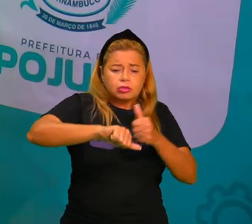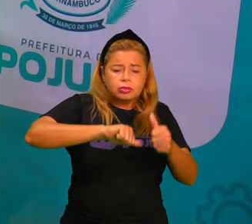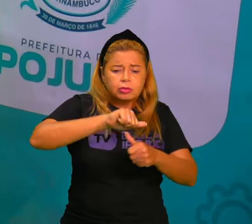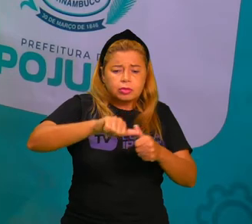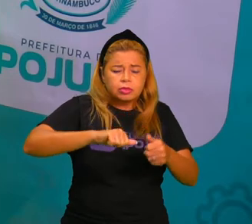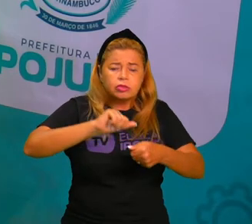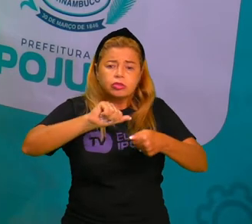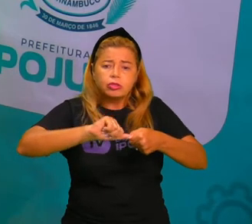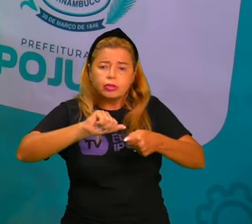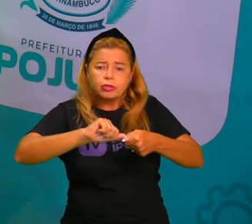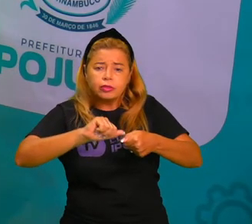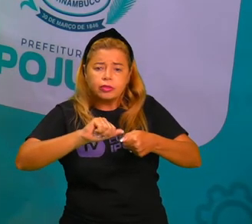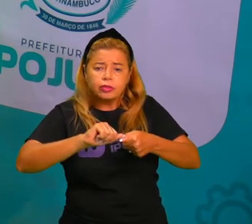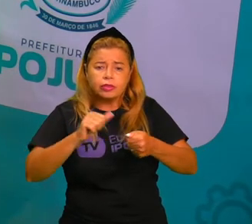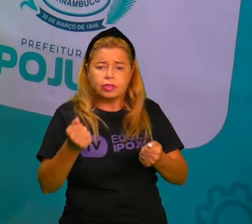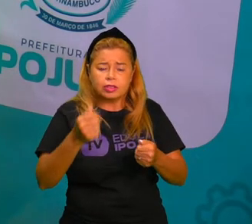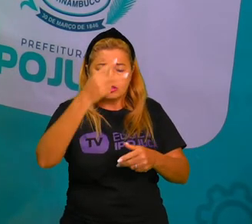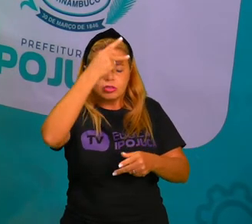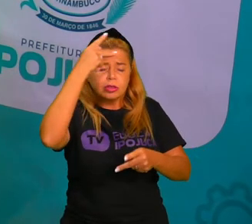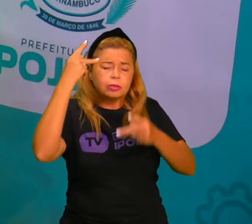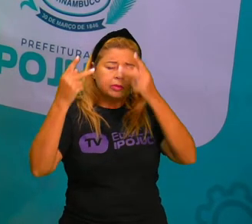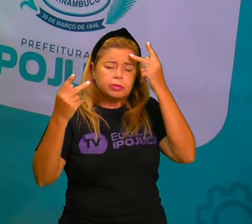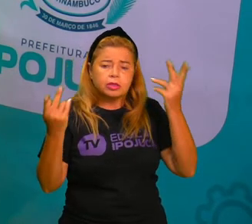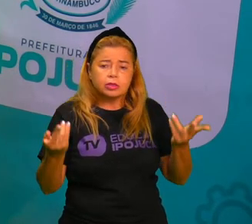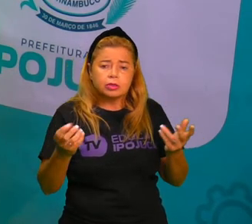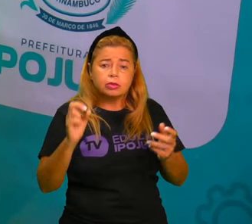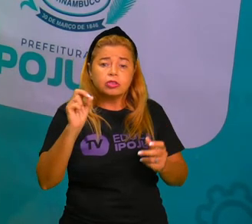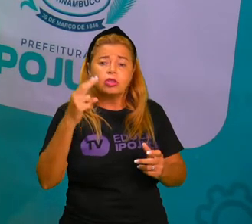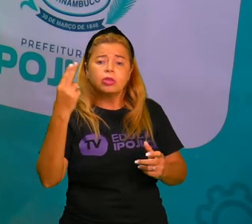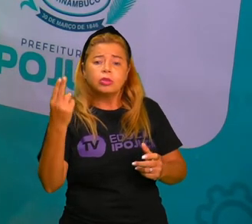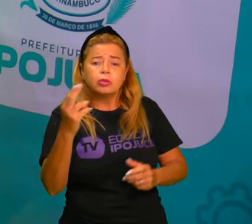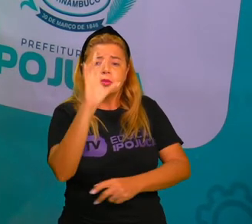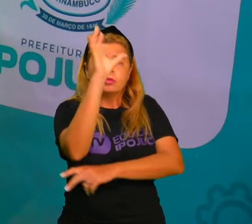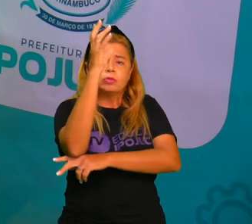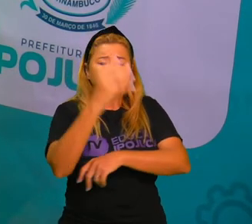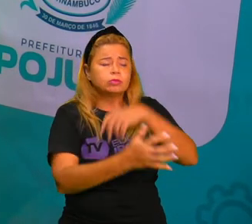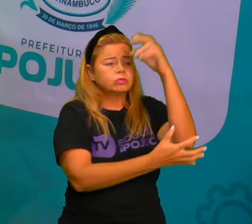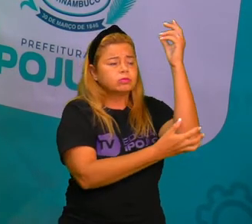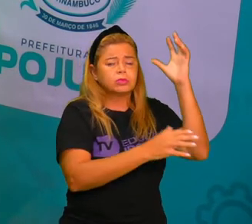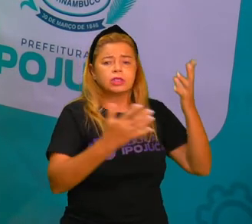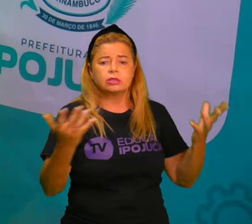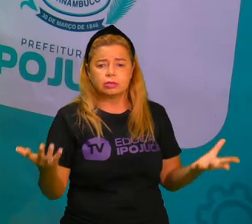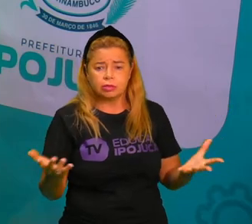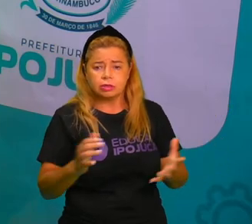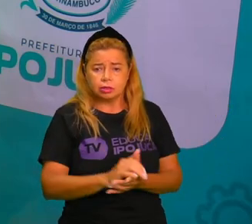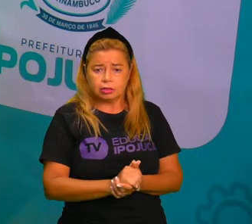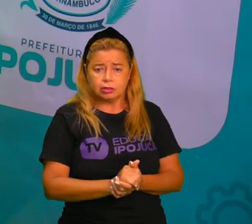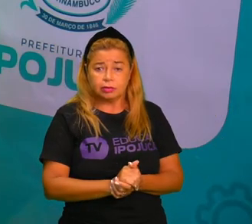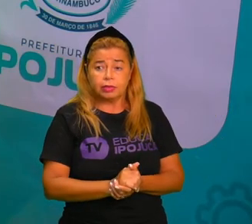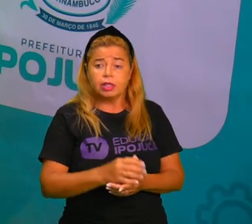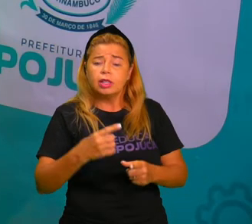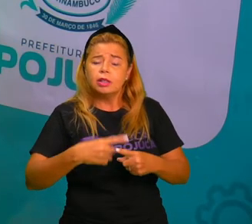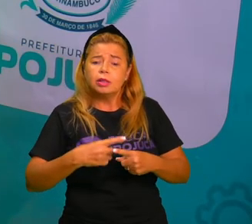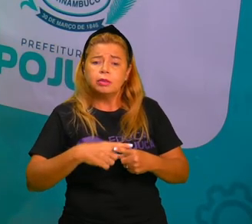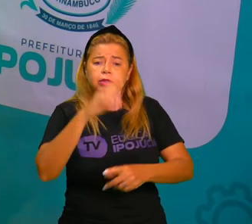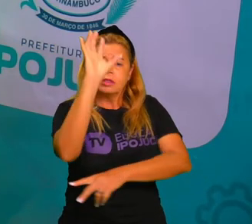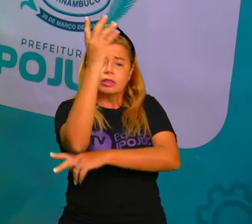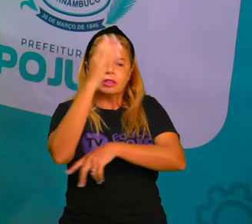Vocês acham que a natureza iria tentar fazer alguma modificação que fosse negativa para nós, para o nosso